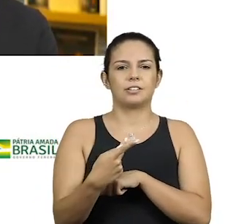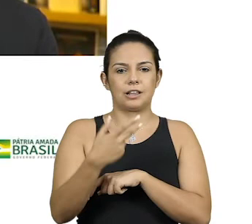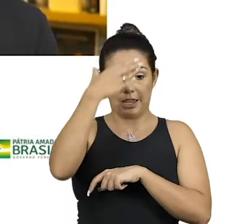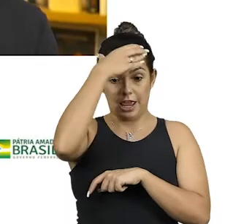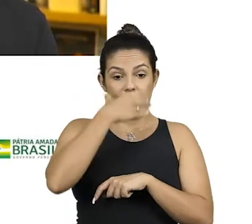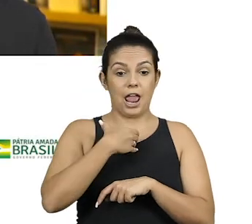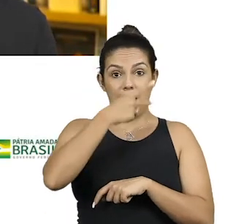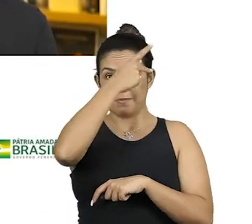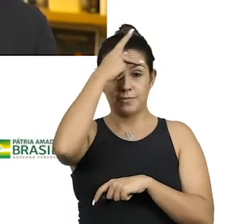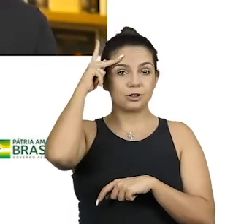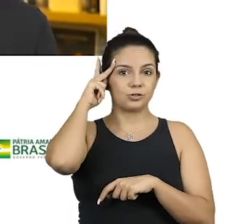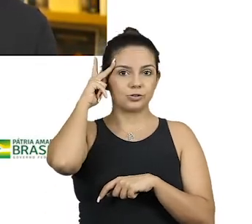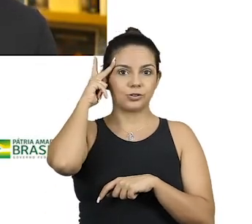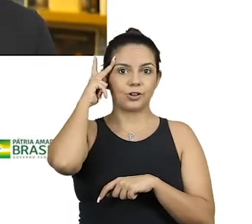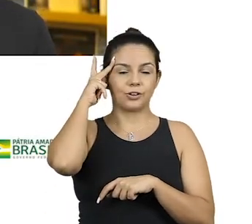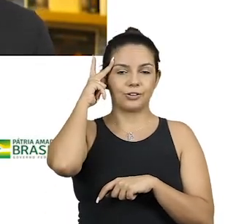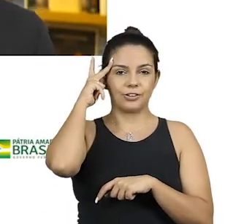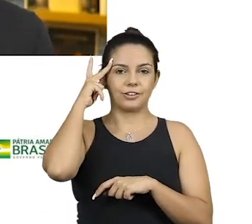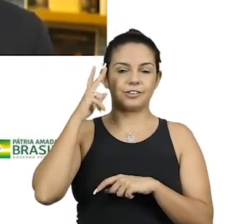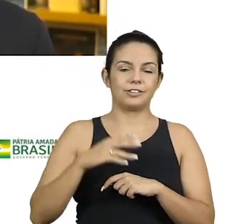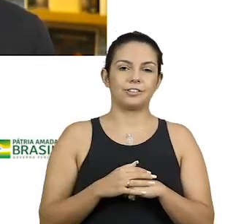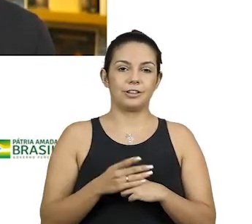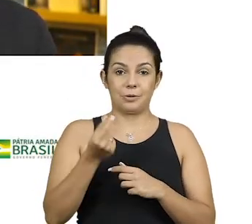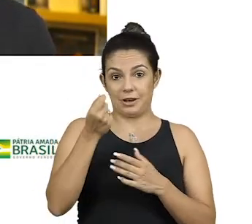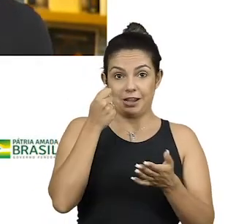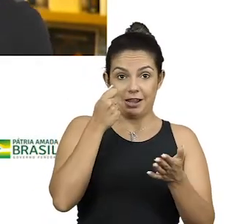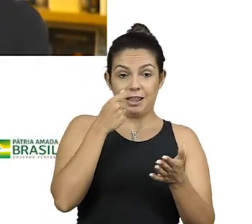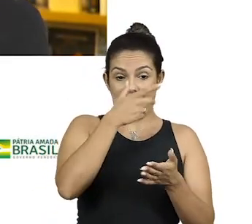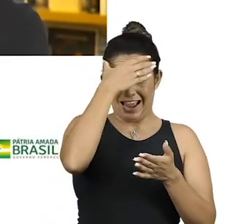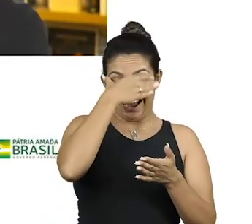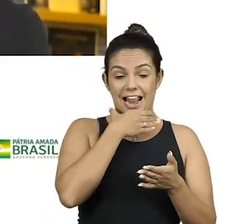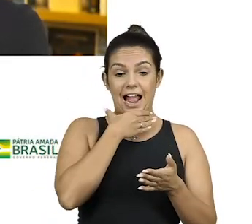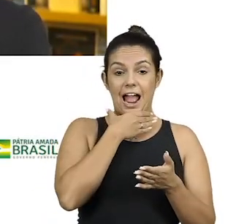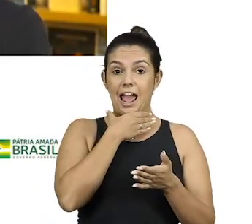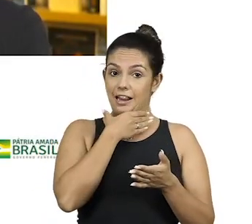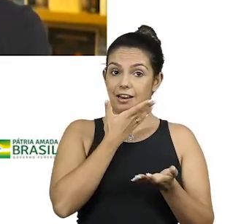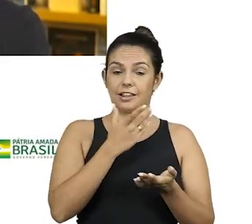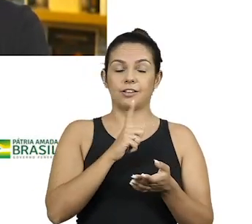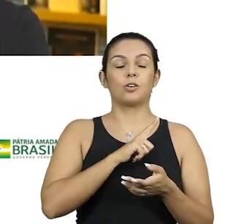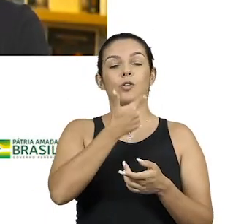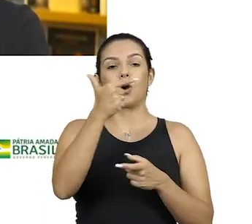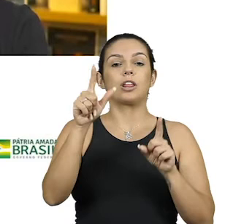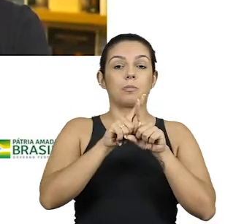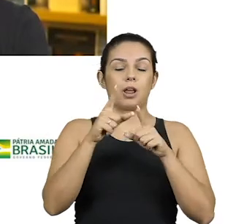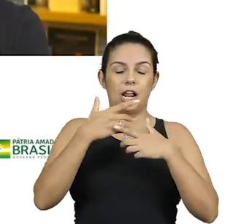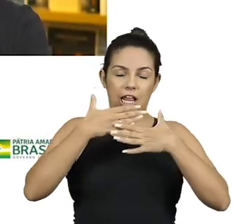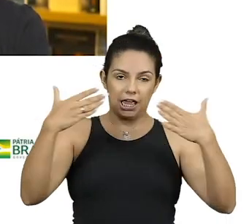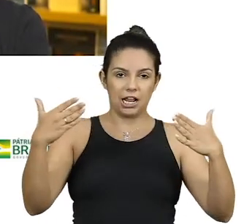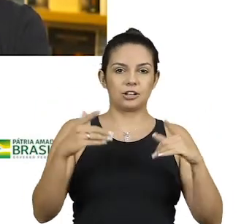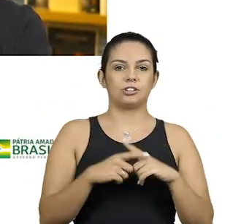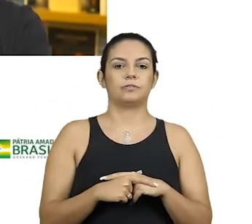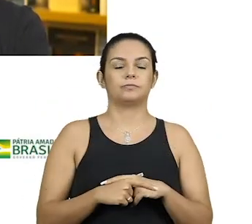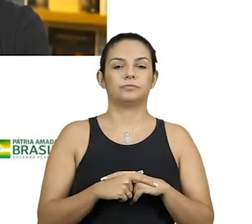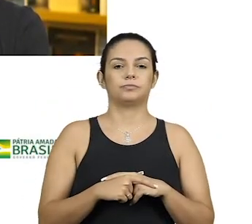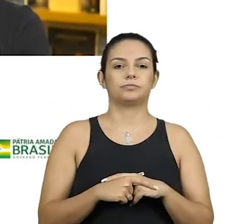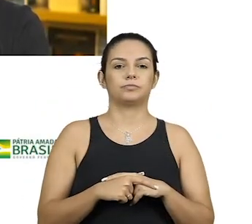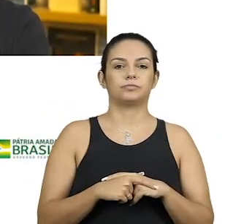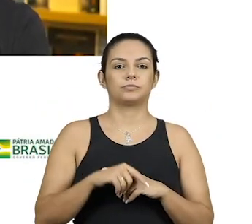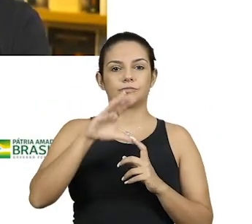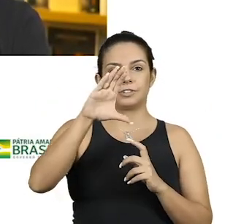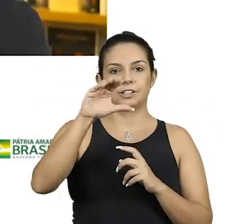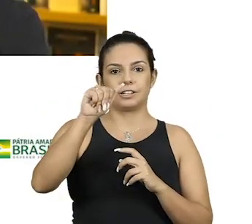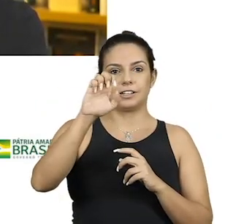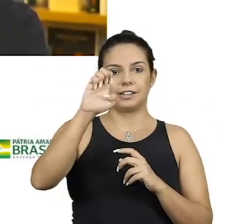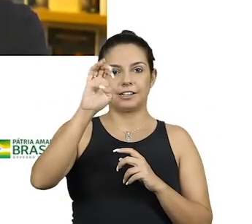pessoa que é a cara da instituição, o preço que se paga por isso. Outra que teve uma repercussão grande foi a do